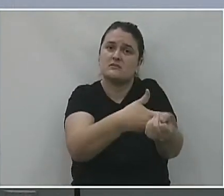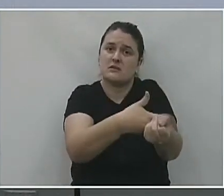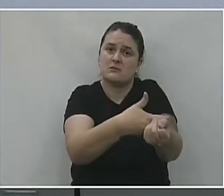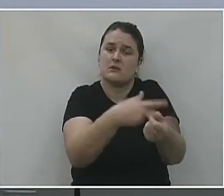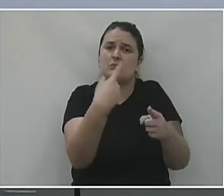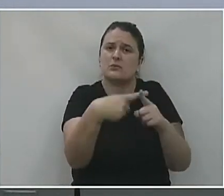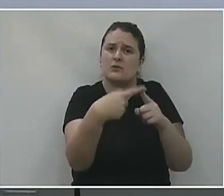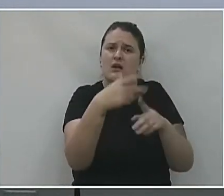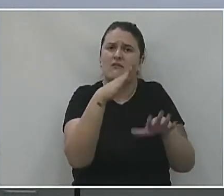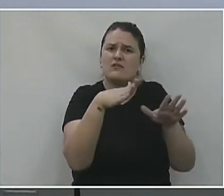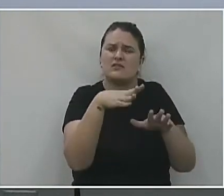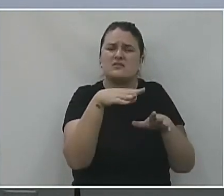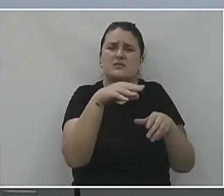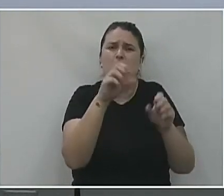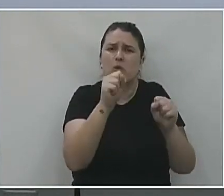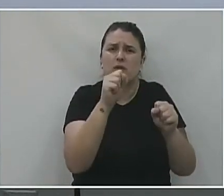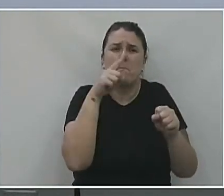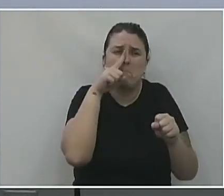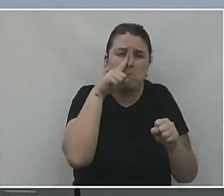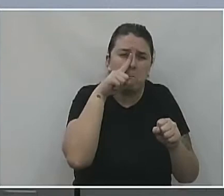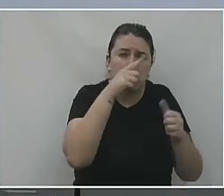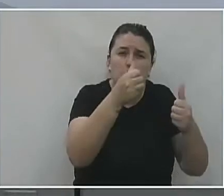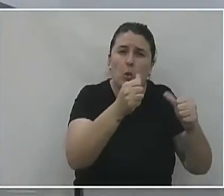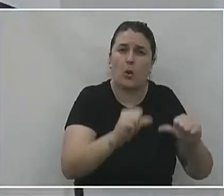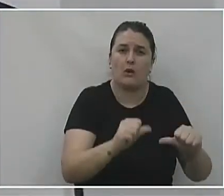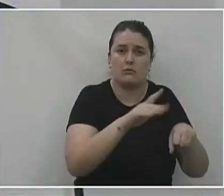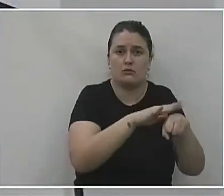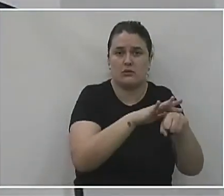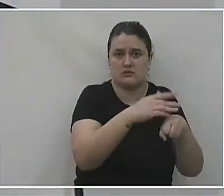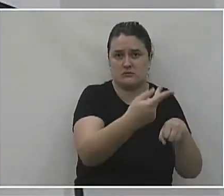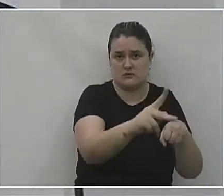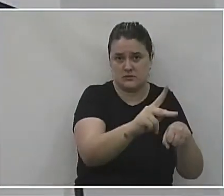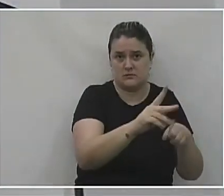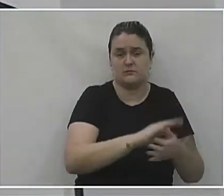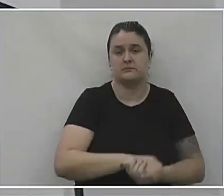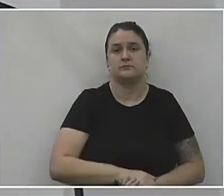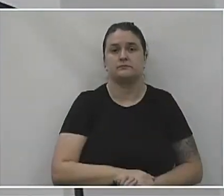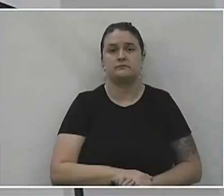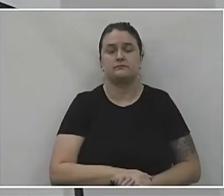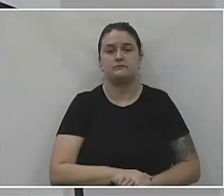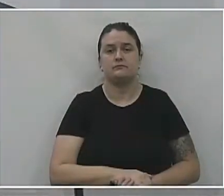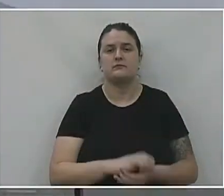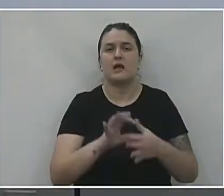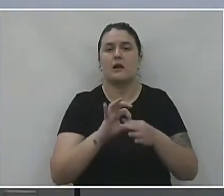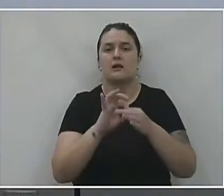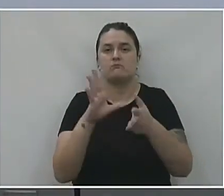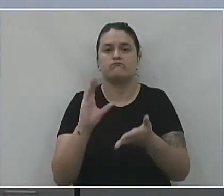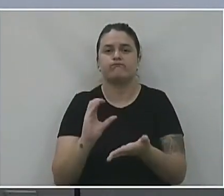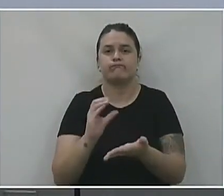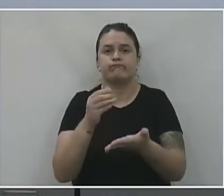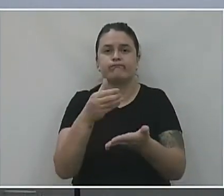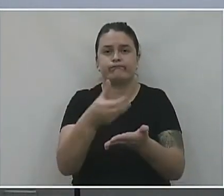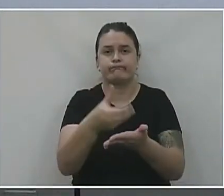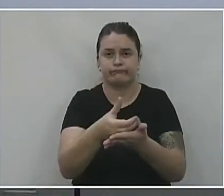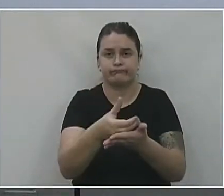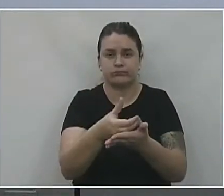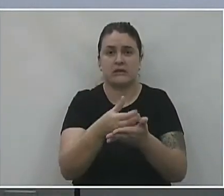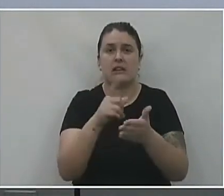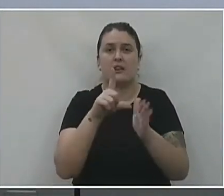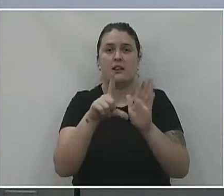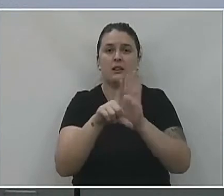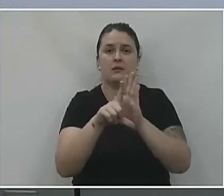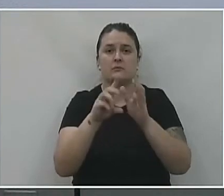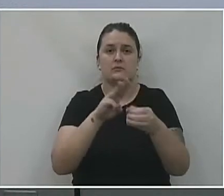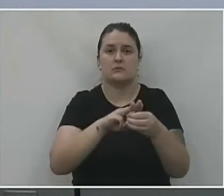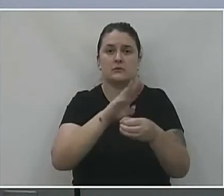uma outra complicação com o paciente que está lá internado. Liberação de verba via lei municipal